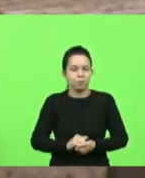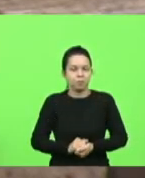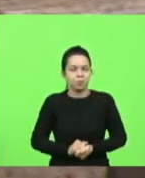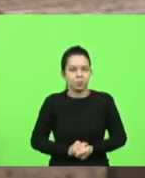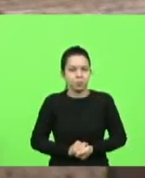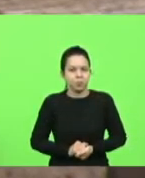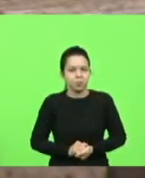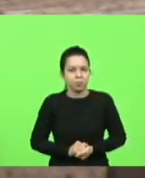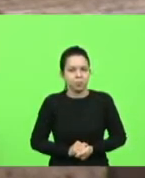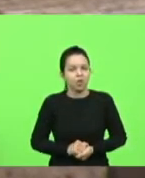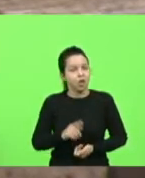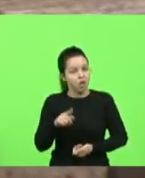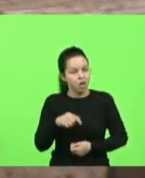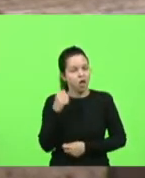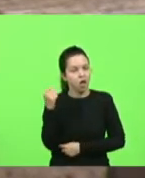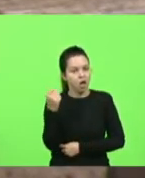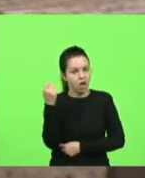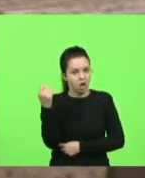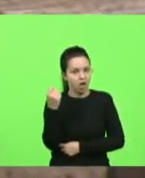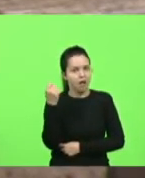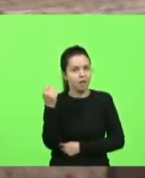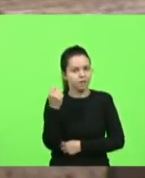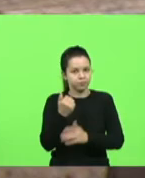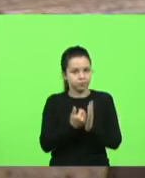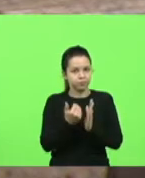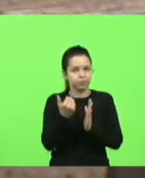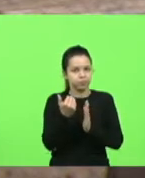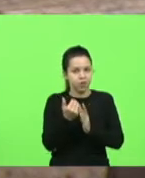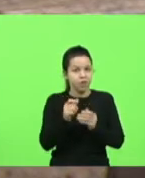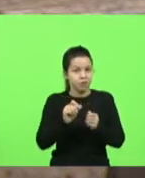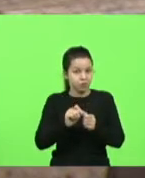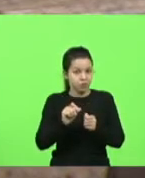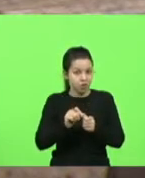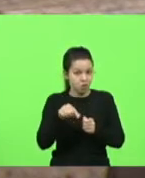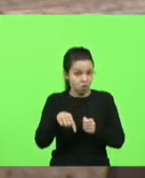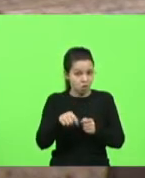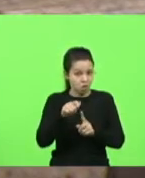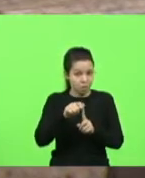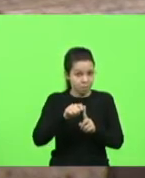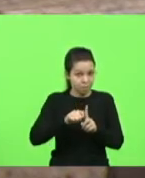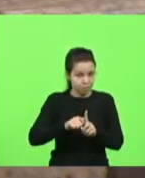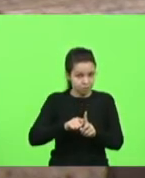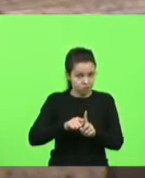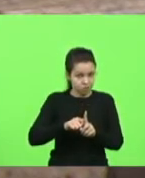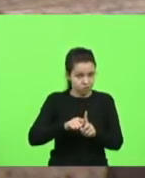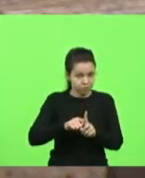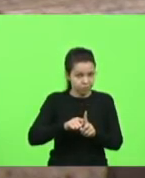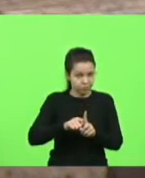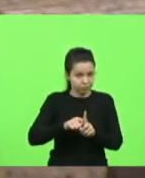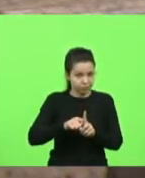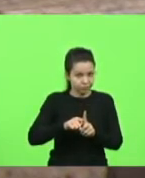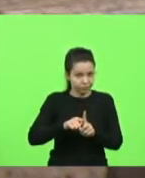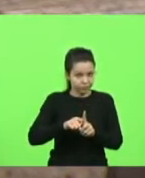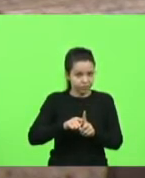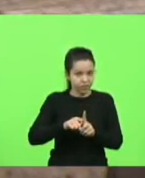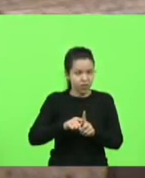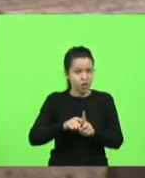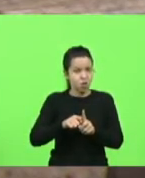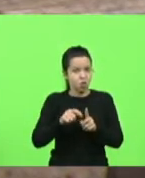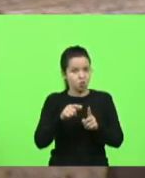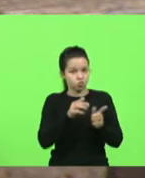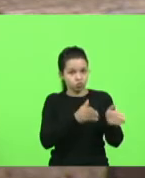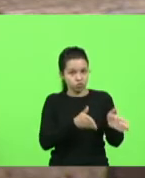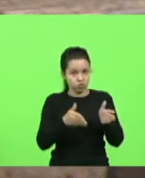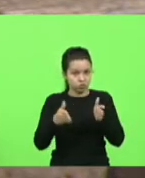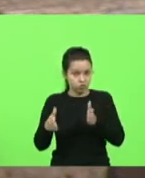grave ainda foi feito ainda esse mês um ciclo formativo em diversidade sexual e de